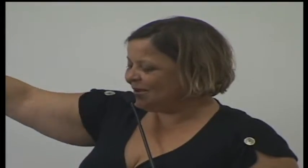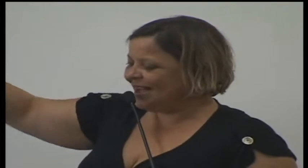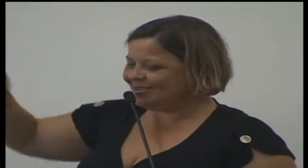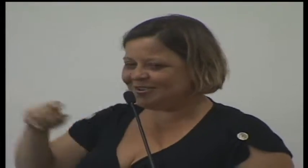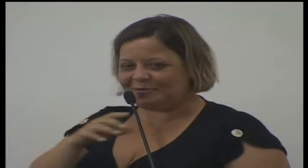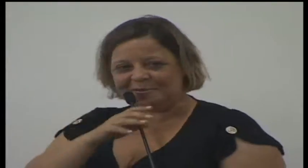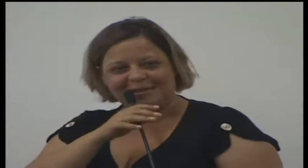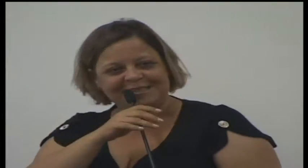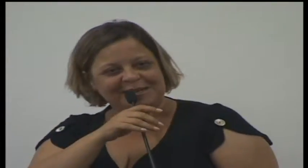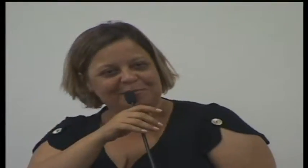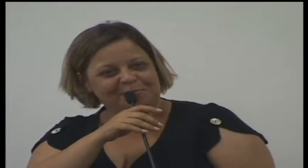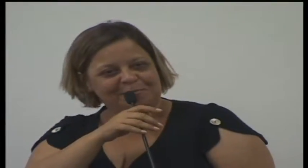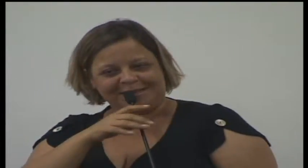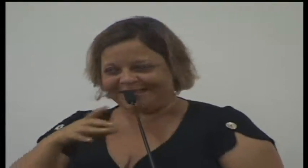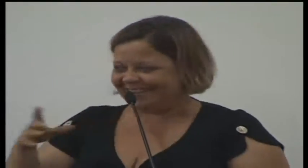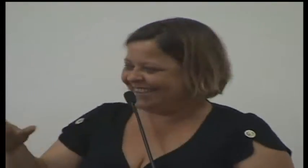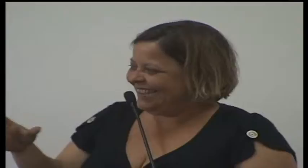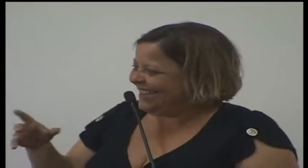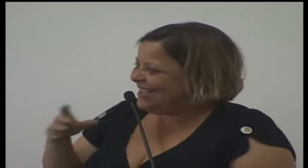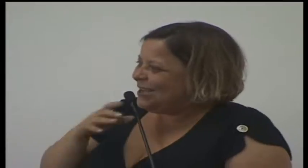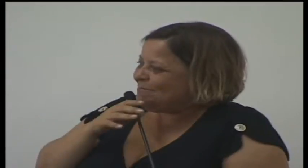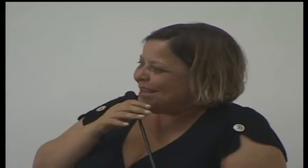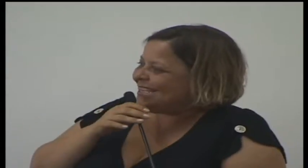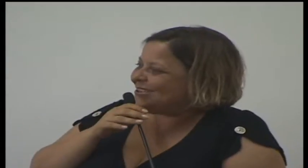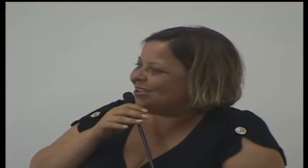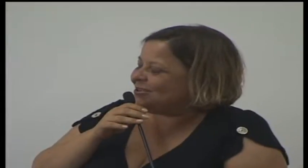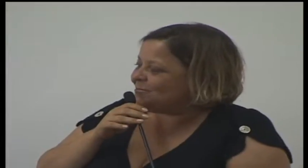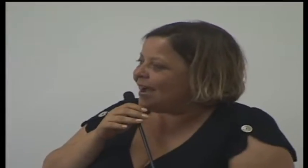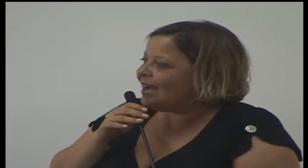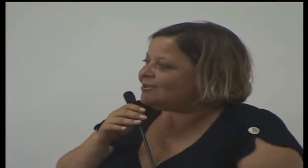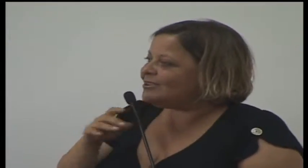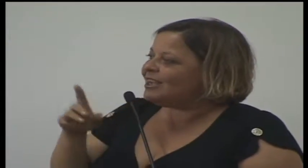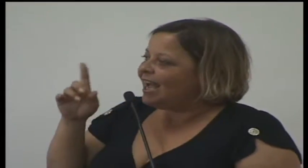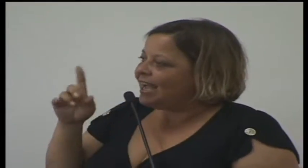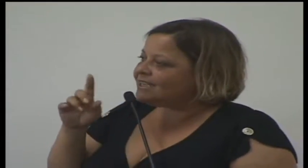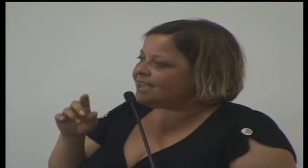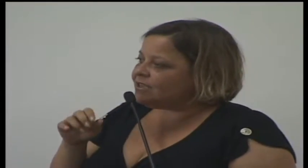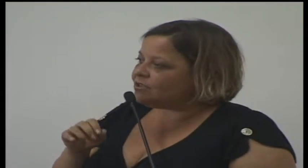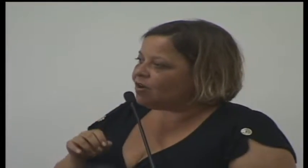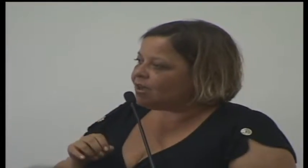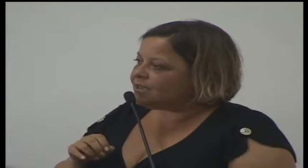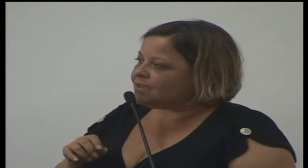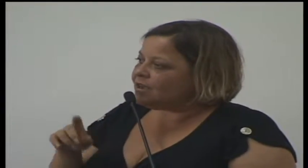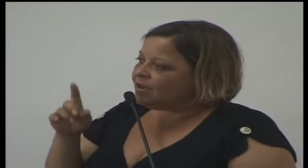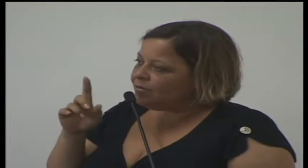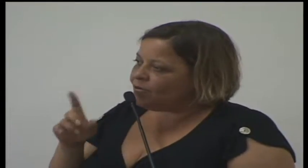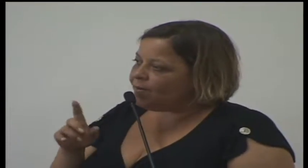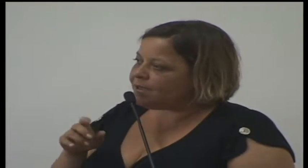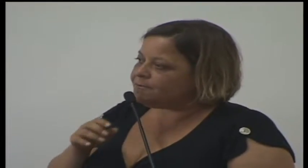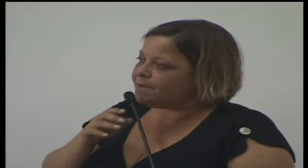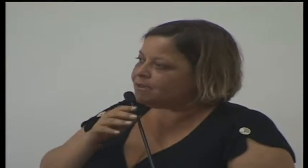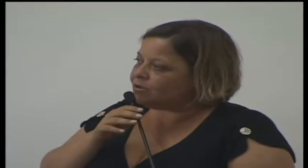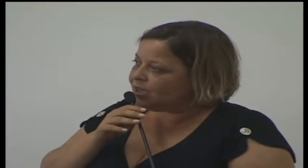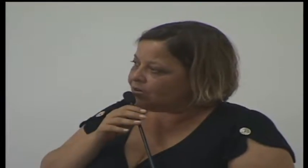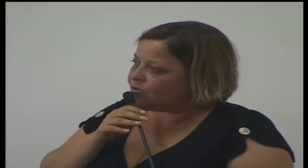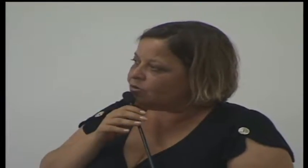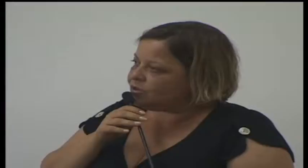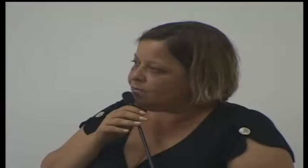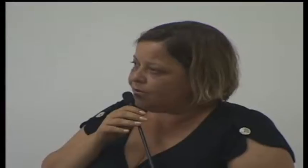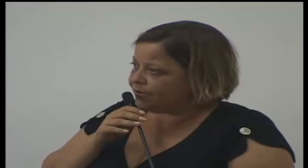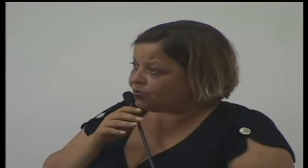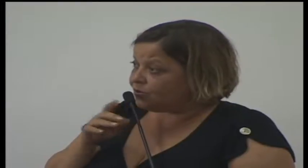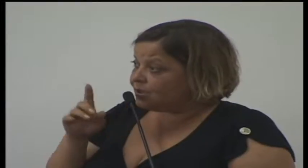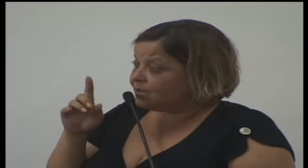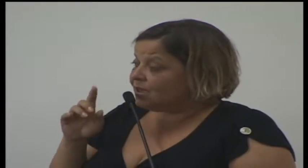Toledo Barros, eu ia falar Praça da República. Na Praça Toledo Barros, às seis horas, com a participação de